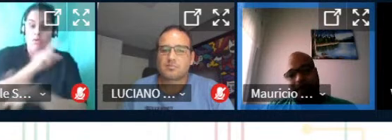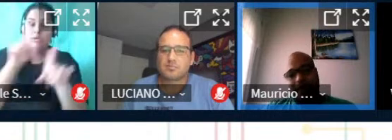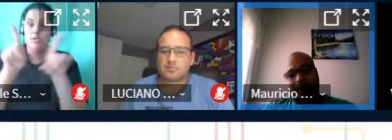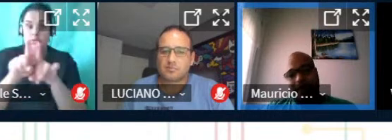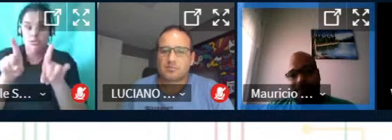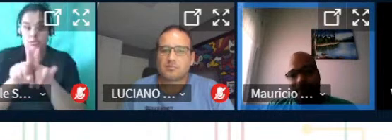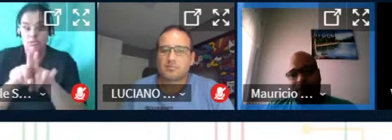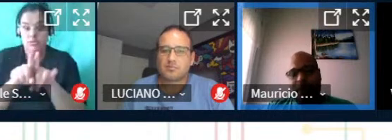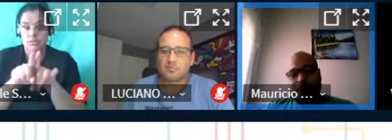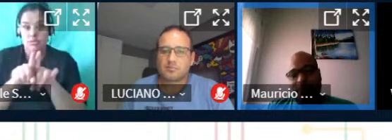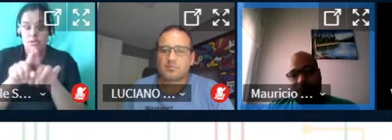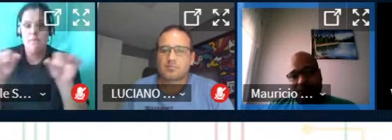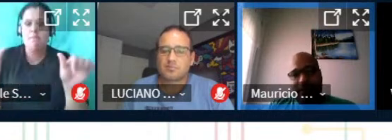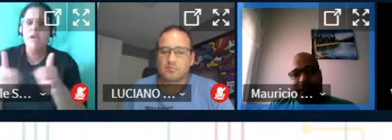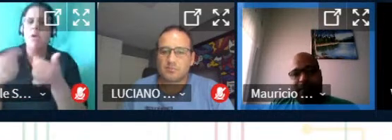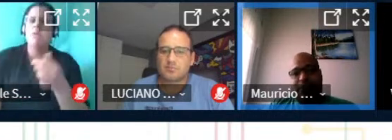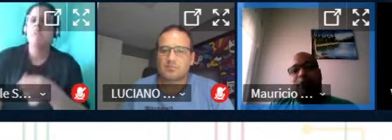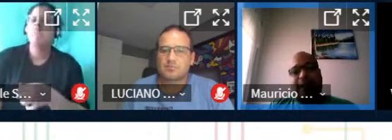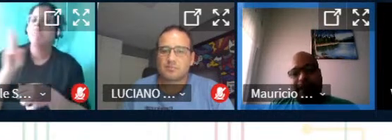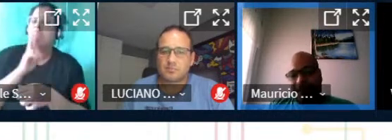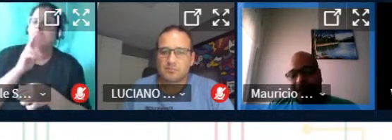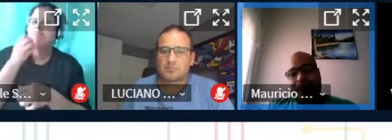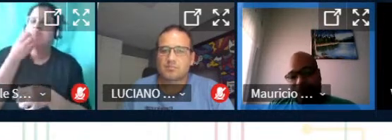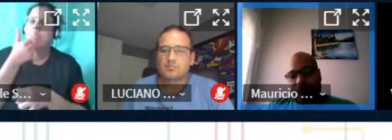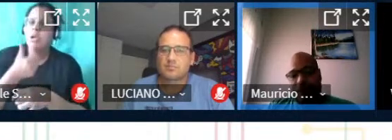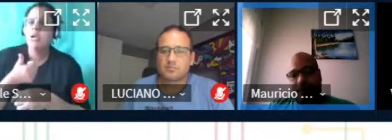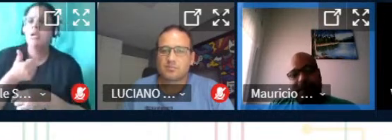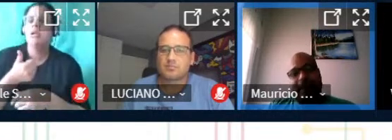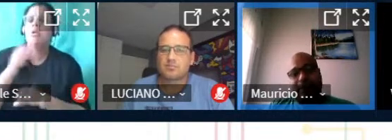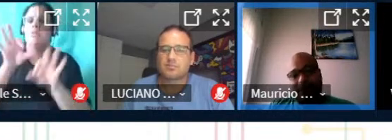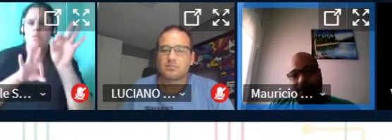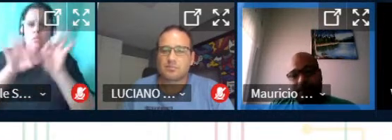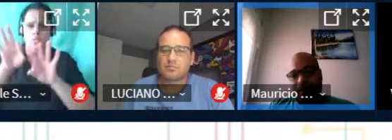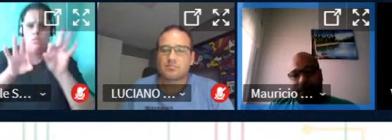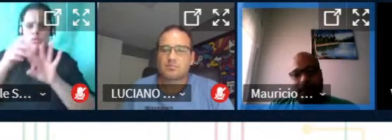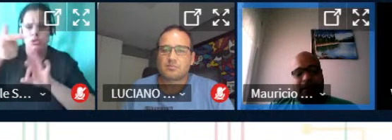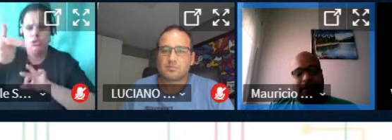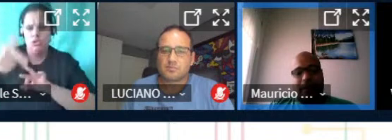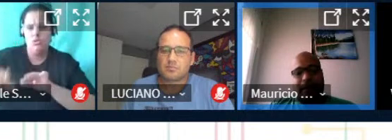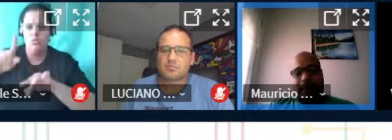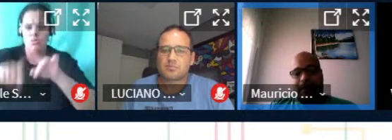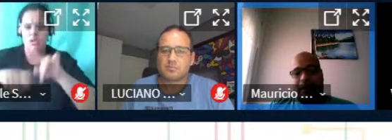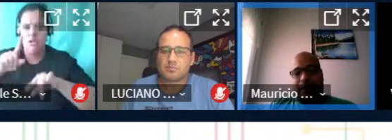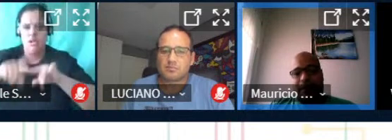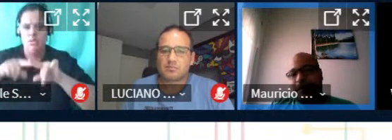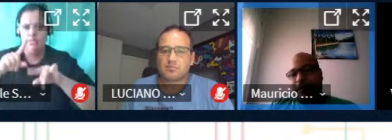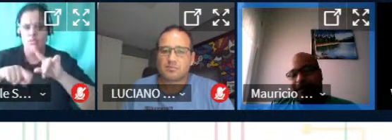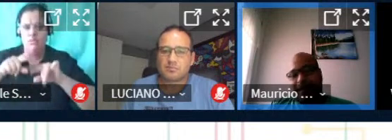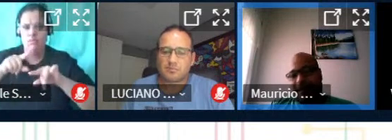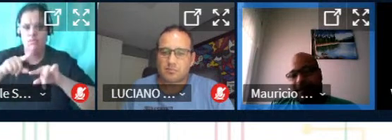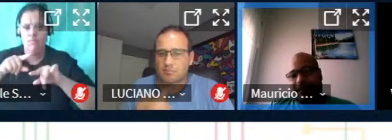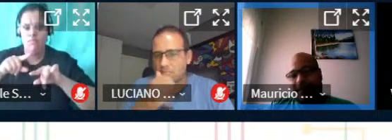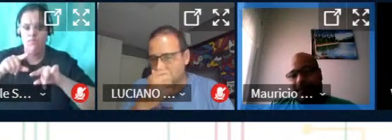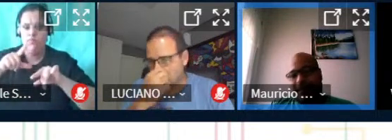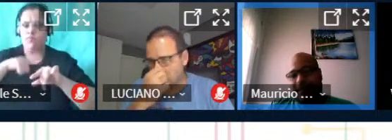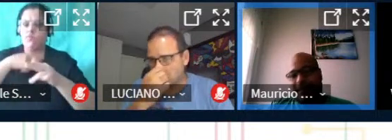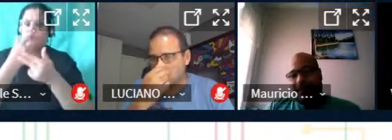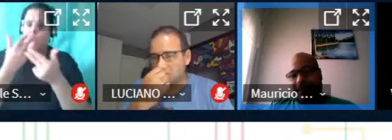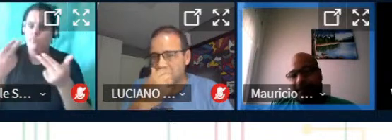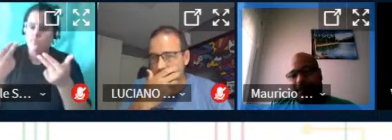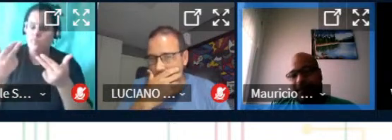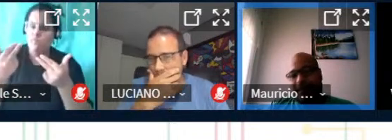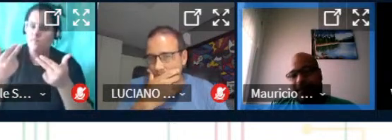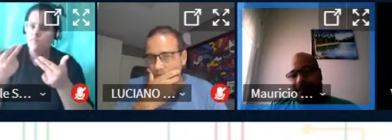os que tem o melhor feedback para me dar no sentido de reorganização do material né? tem coisas aí que